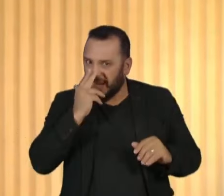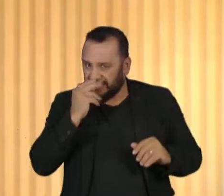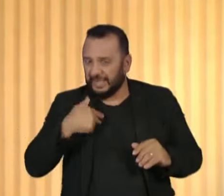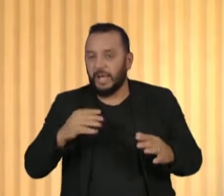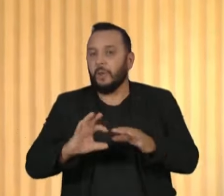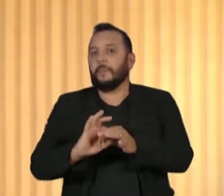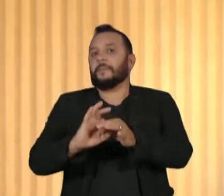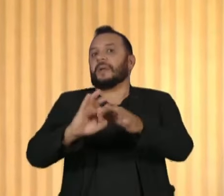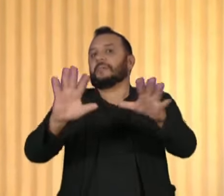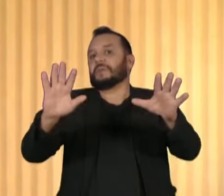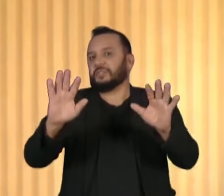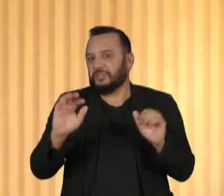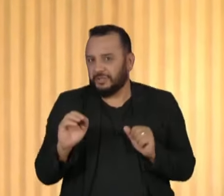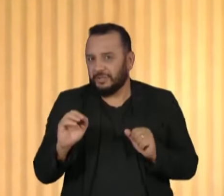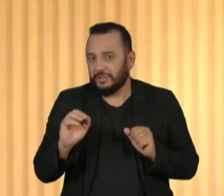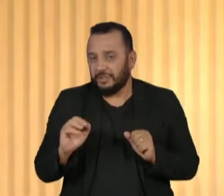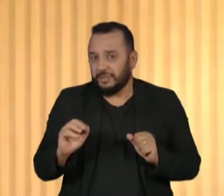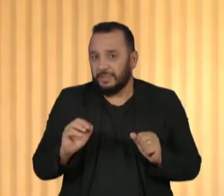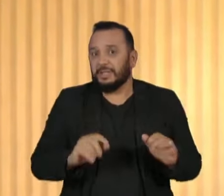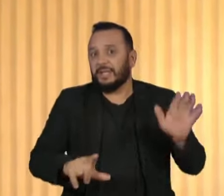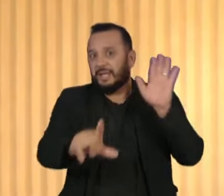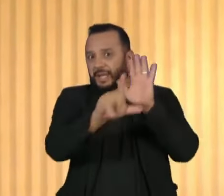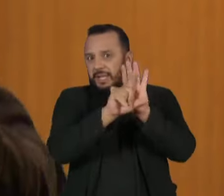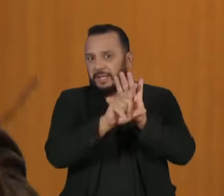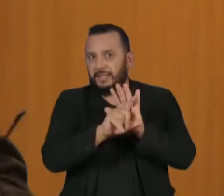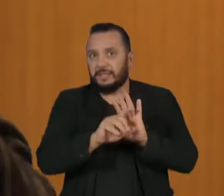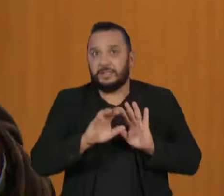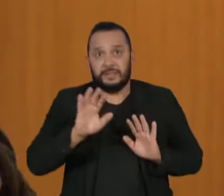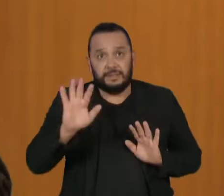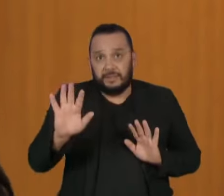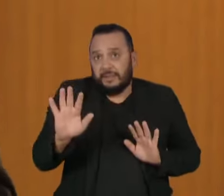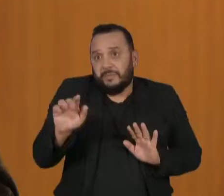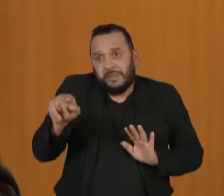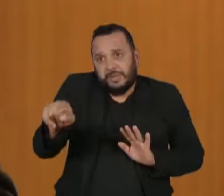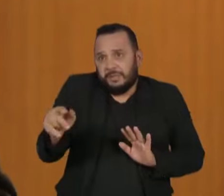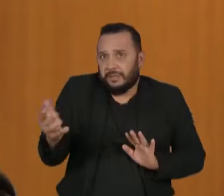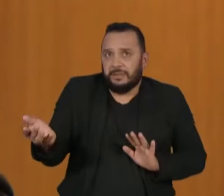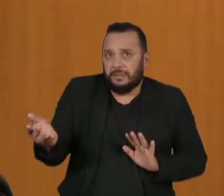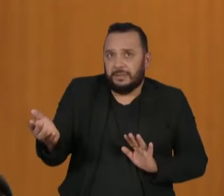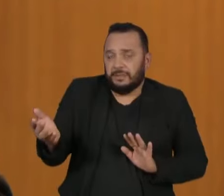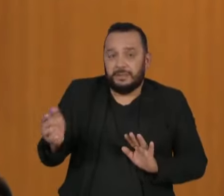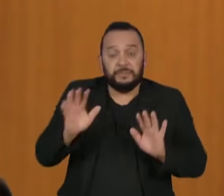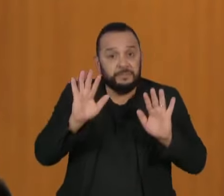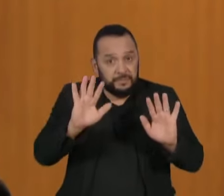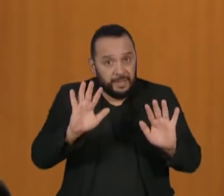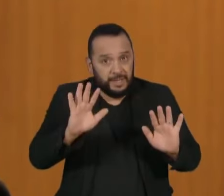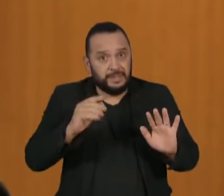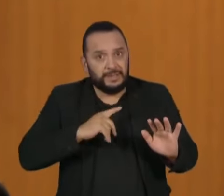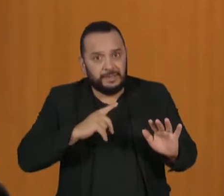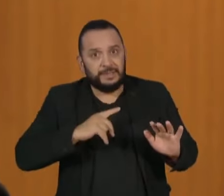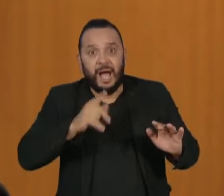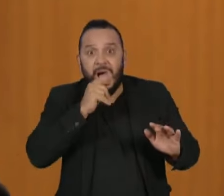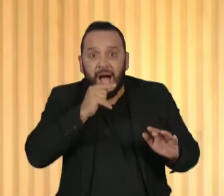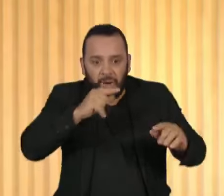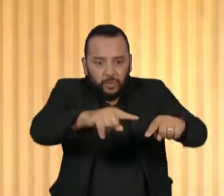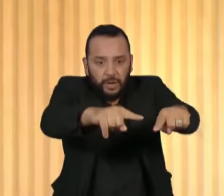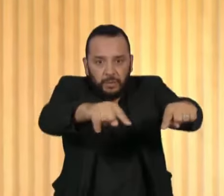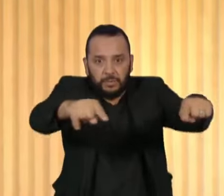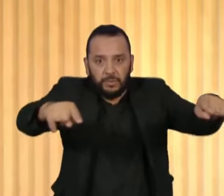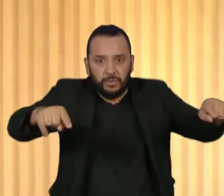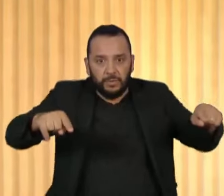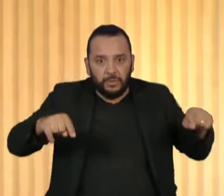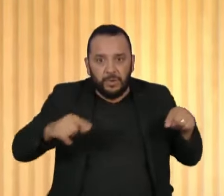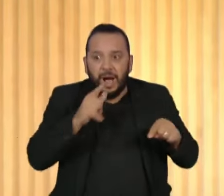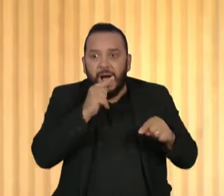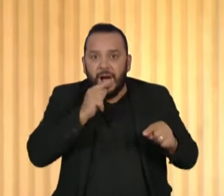permitindo uma coisa que não fosse permitida nacionalmente. Mas o Duda, porque a Duda dizia só para ele, não é interesse. Reservação de água, barragens